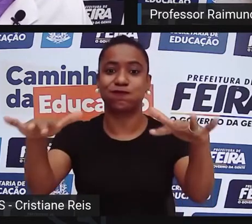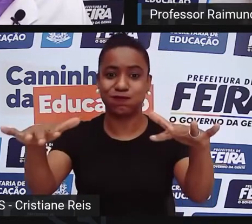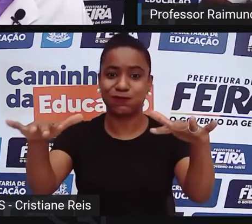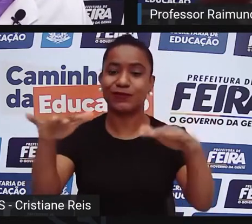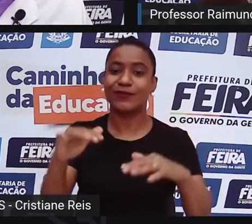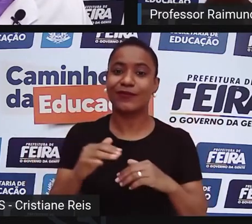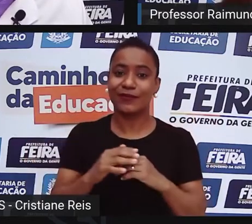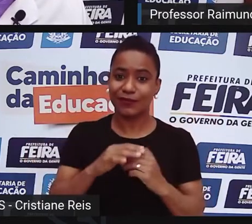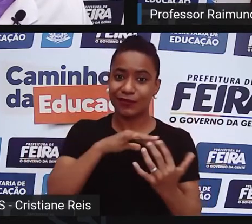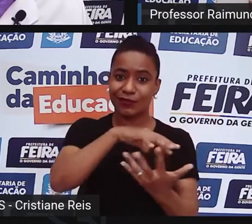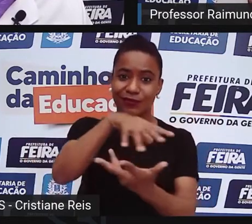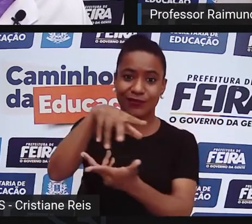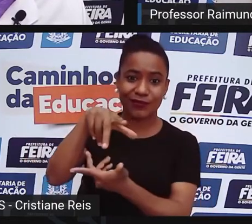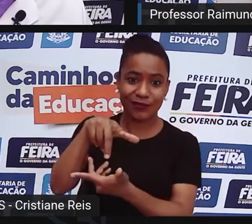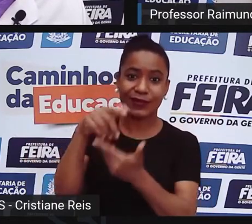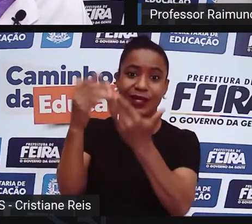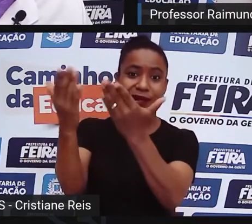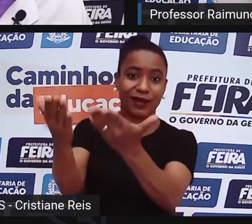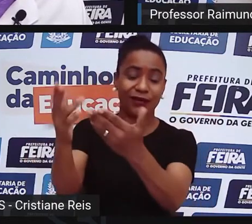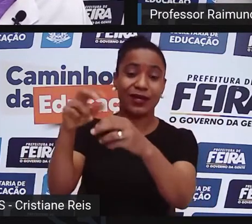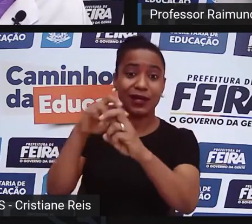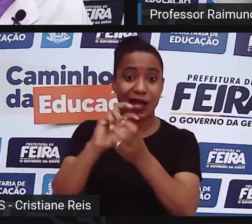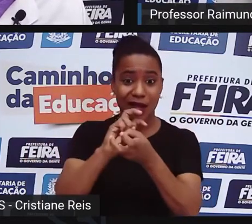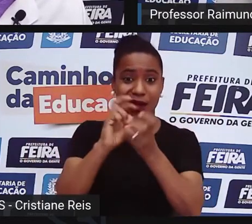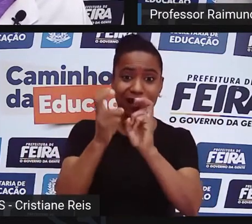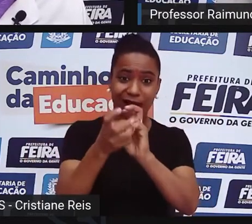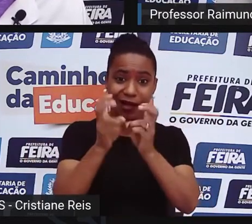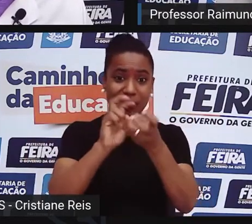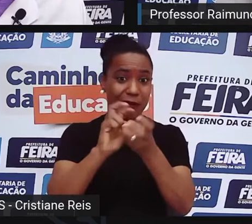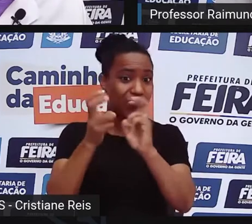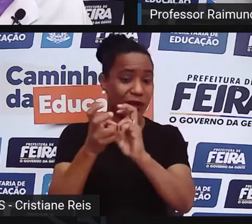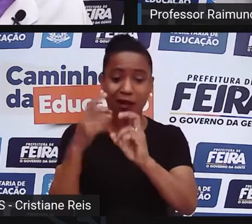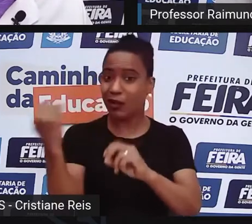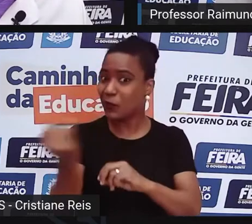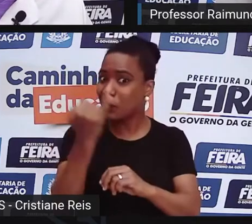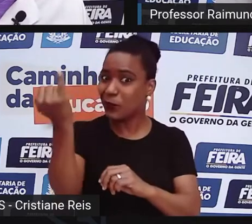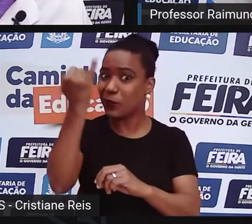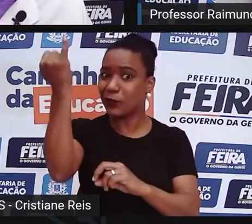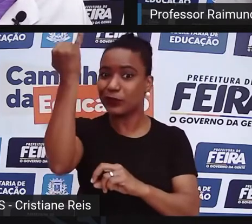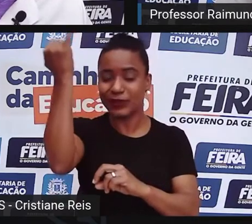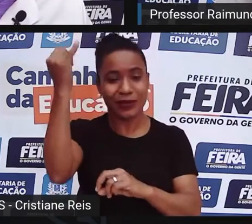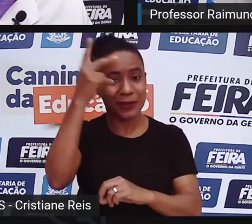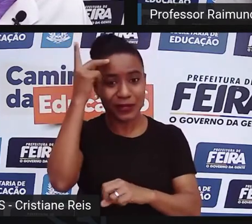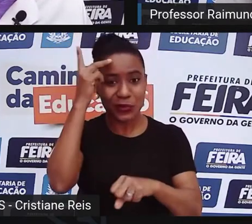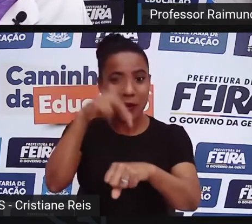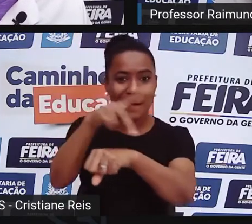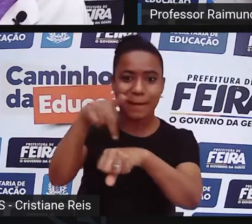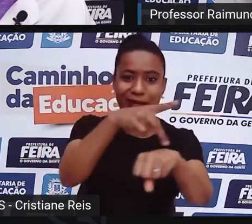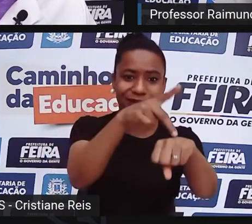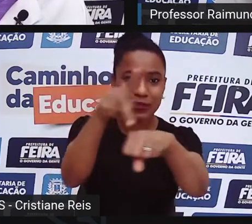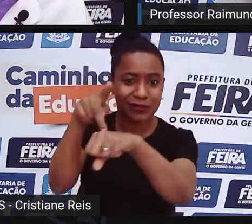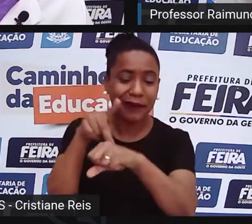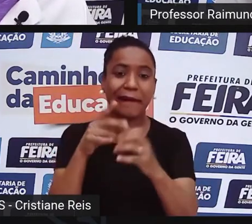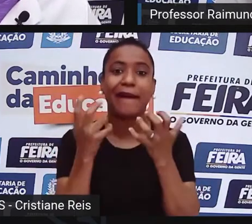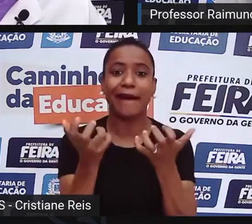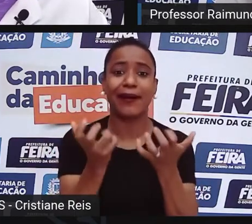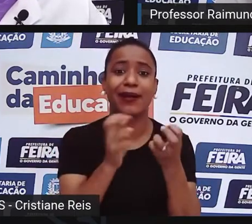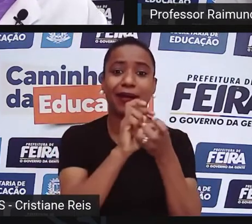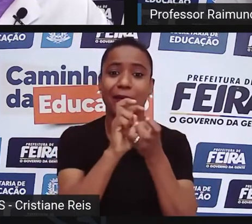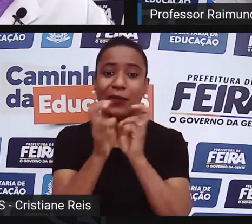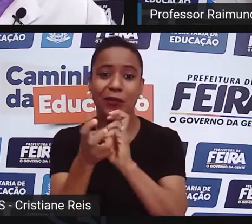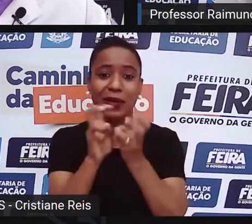capoeira é supervalorizada, o pessoal de fora ele senta,